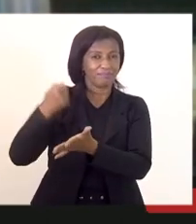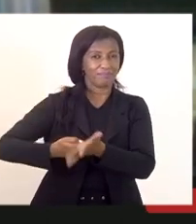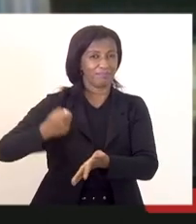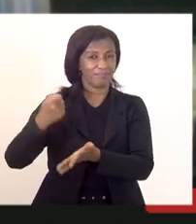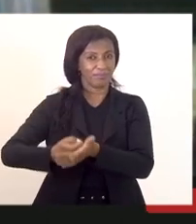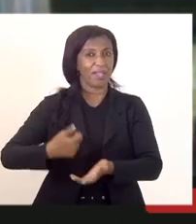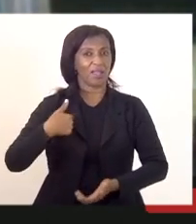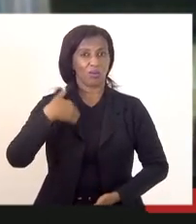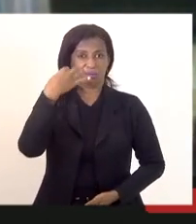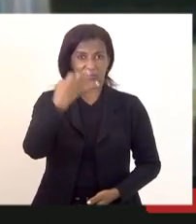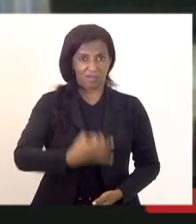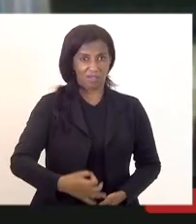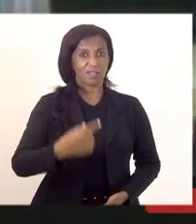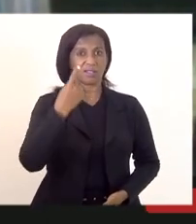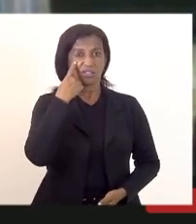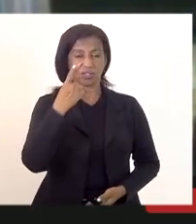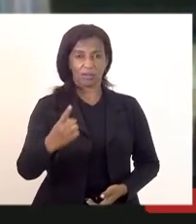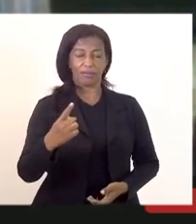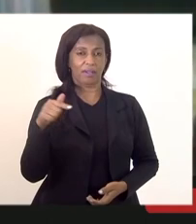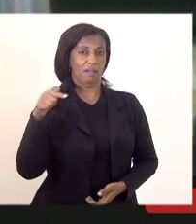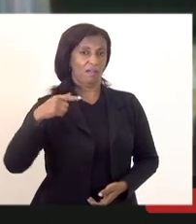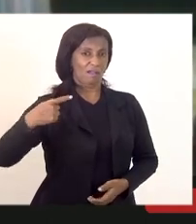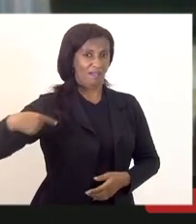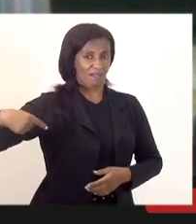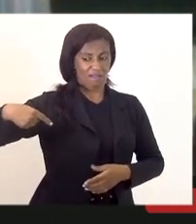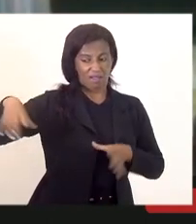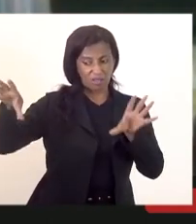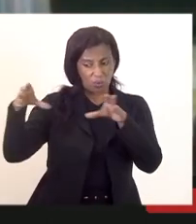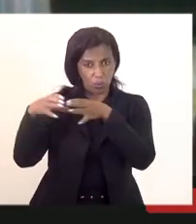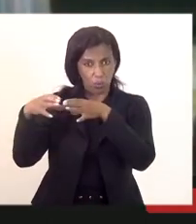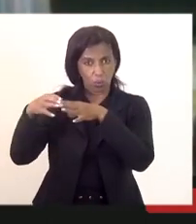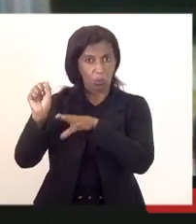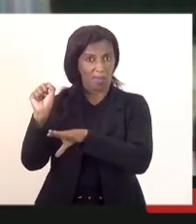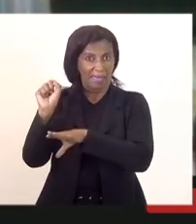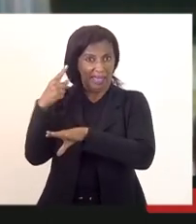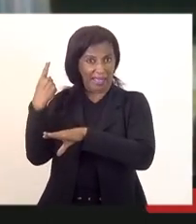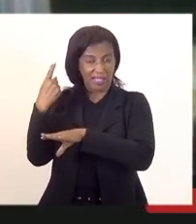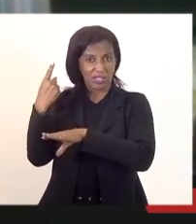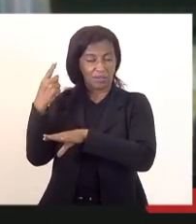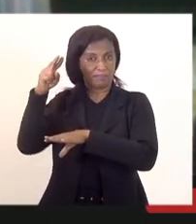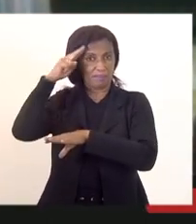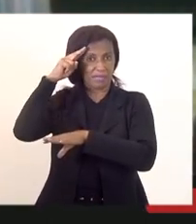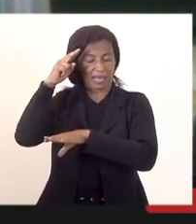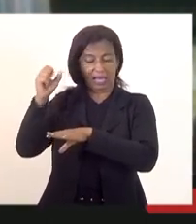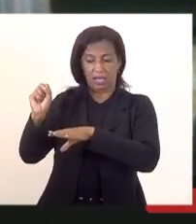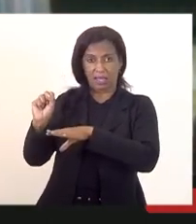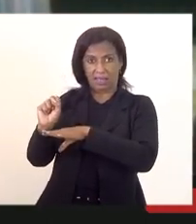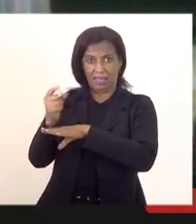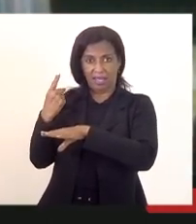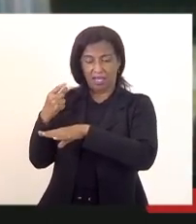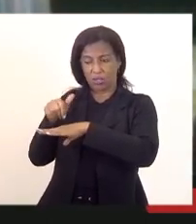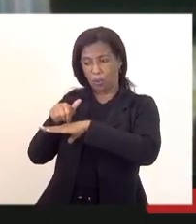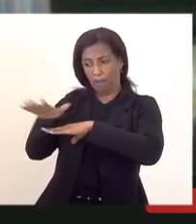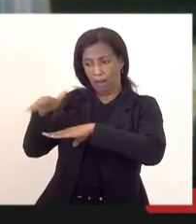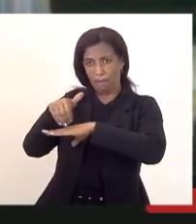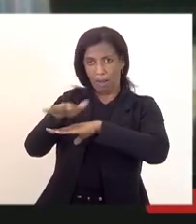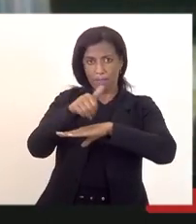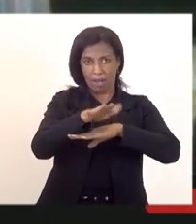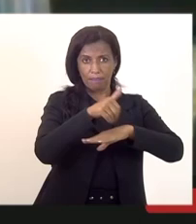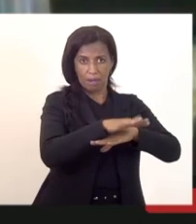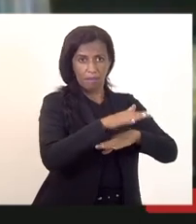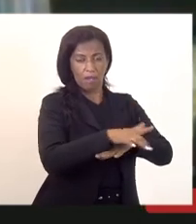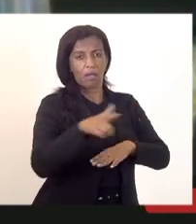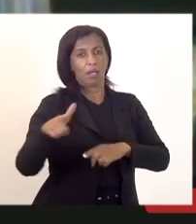presenciei que esses militares excluídos esses ex-militares lutam diariamente aí junto aos